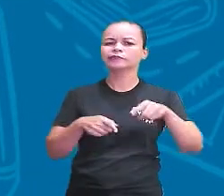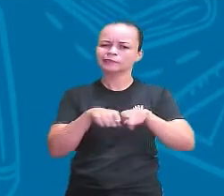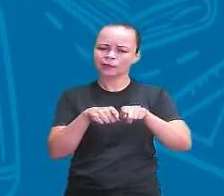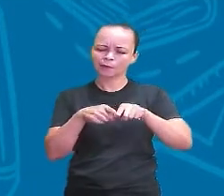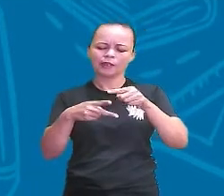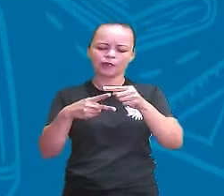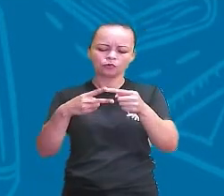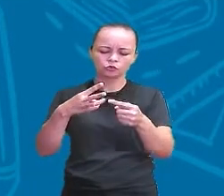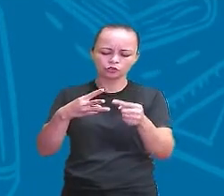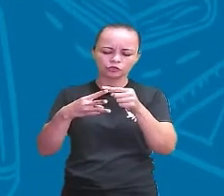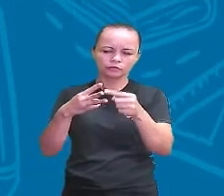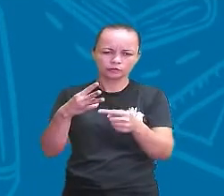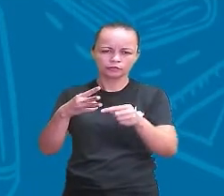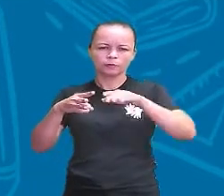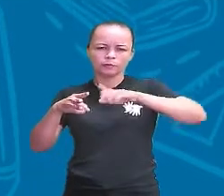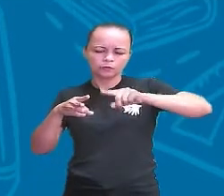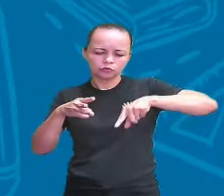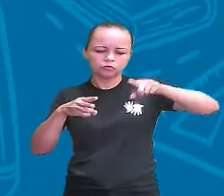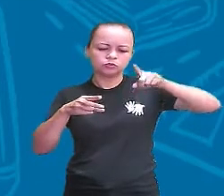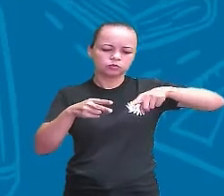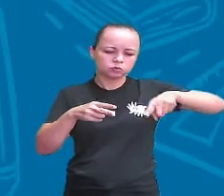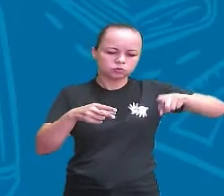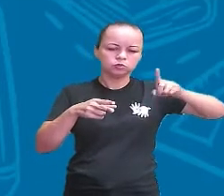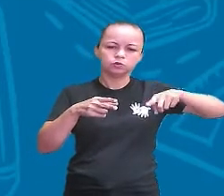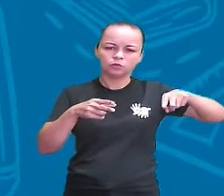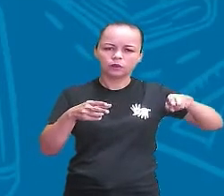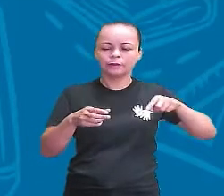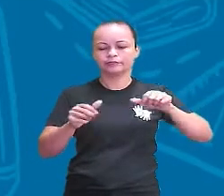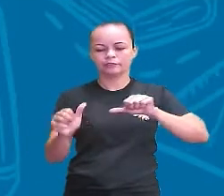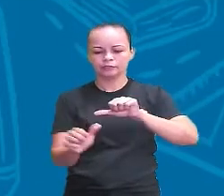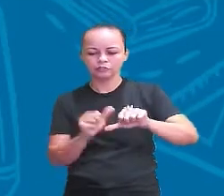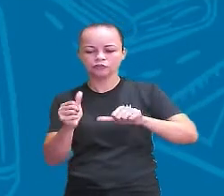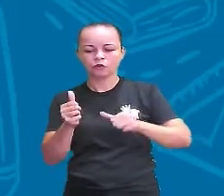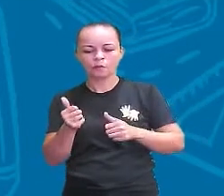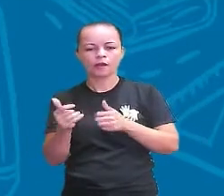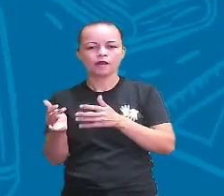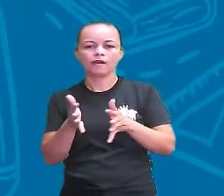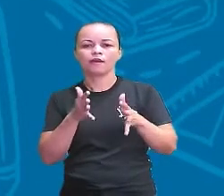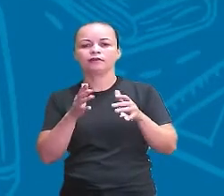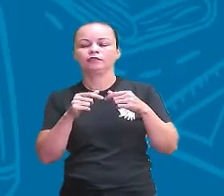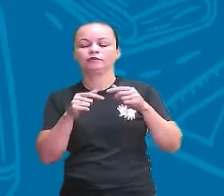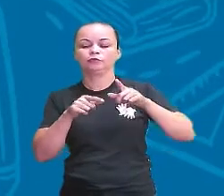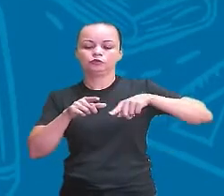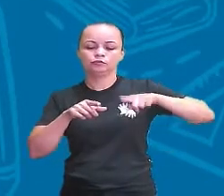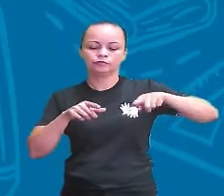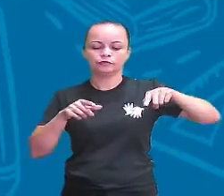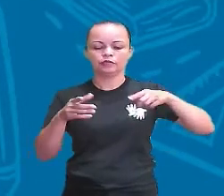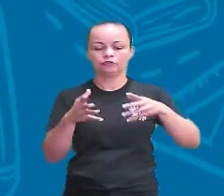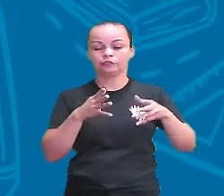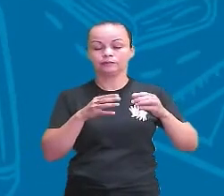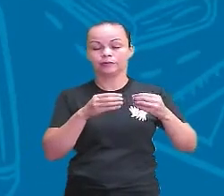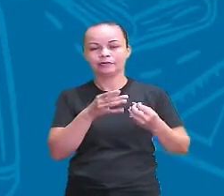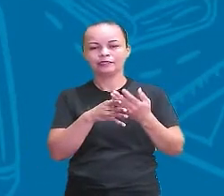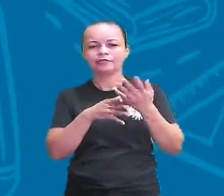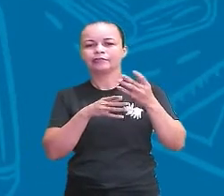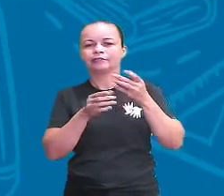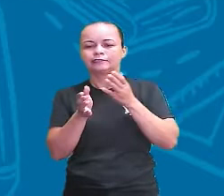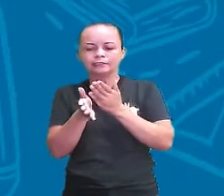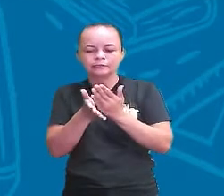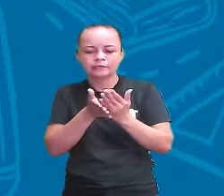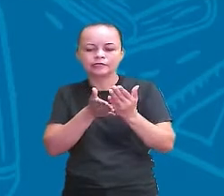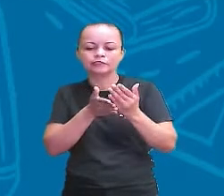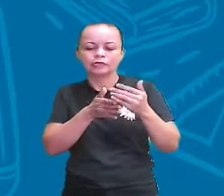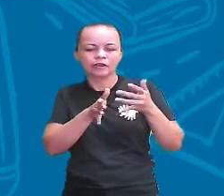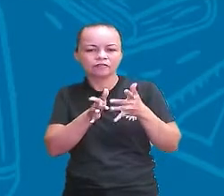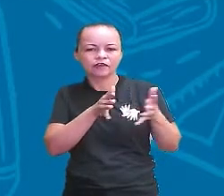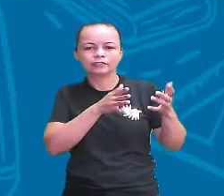as células sensoriais, capazes de transformar a vibração em impulso nervoso. E a partir daí, este é